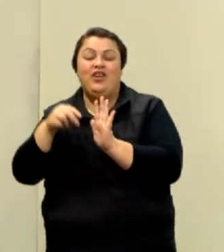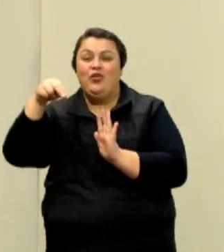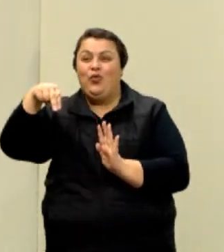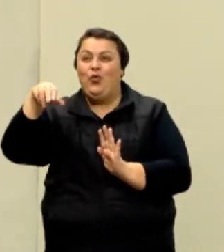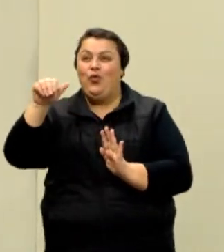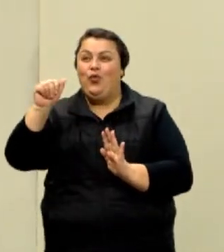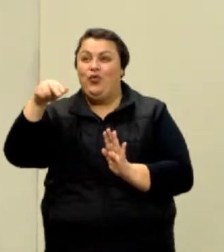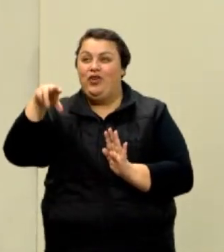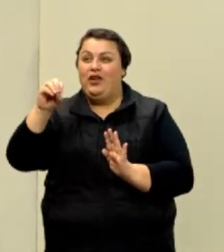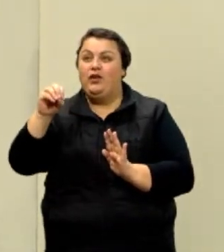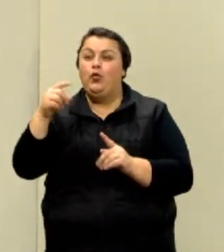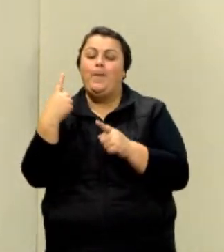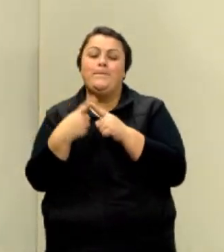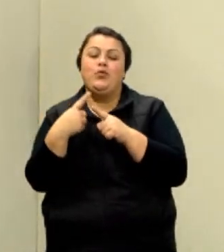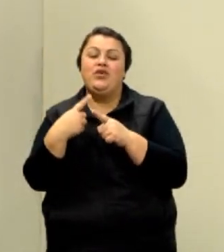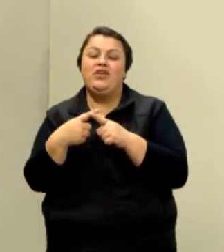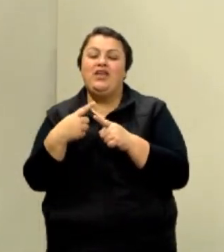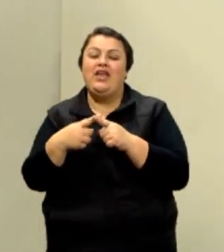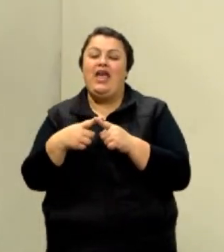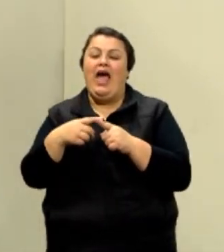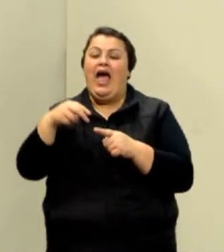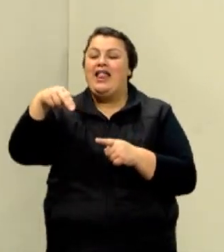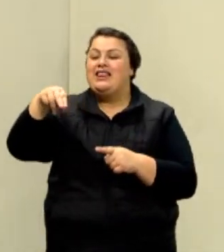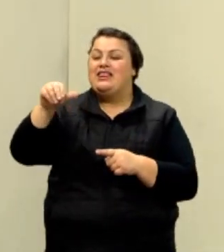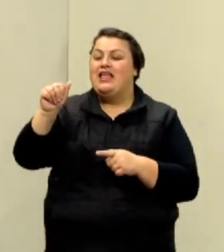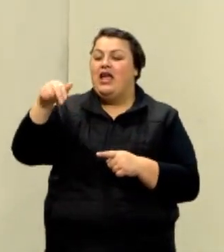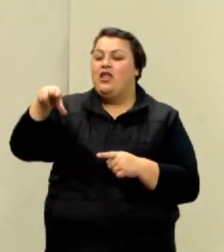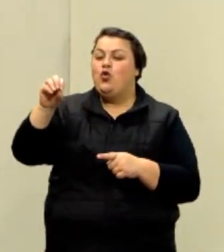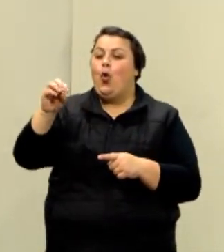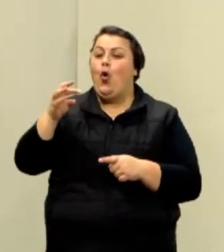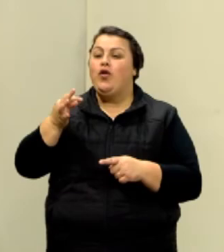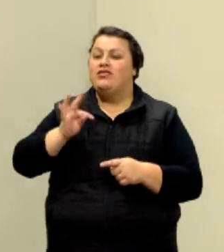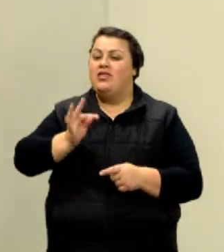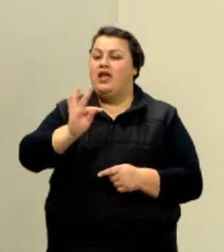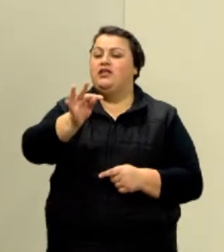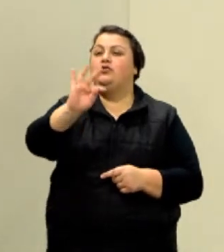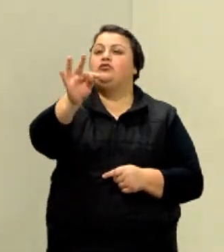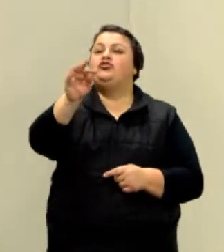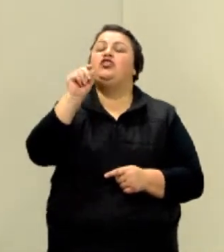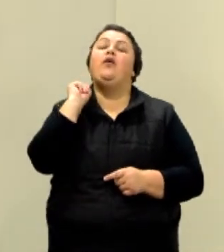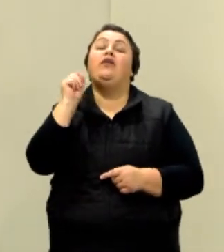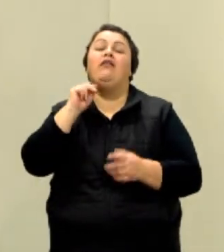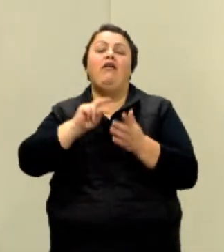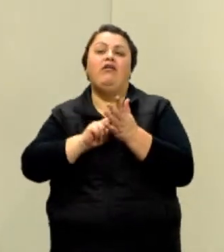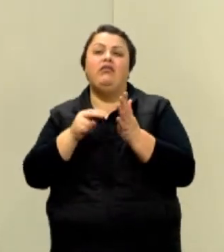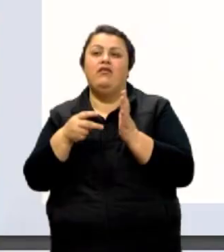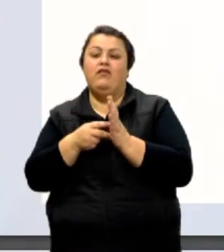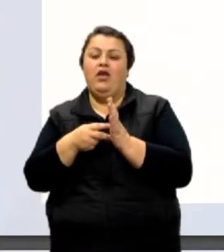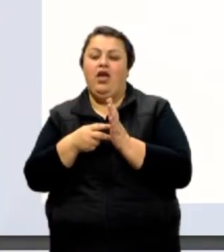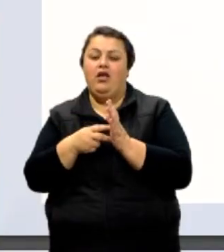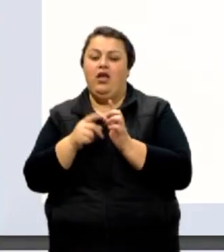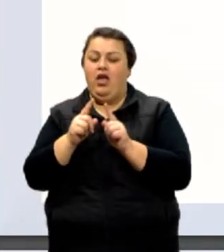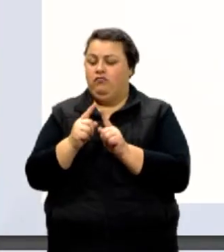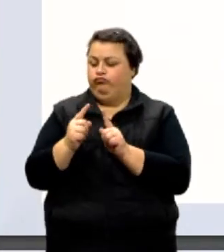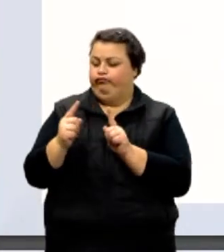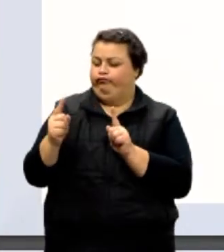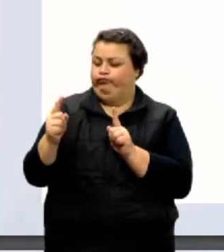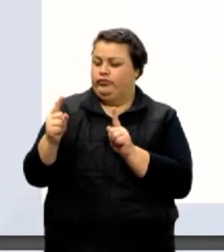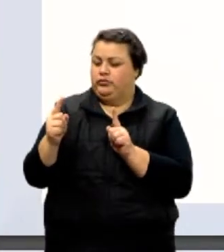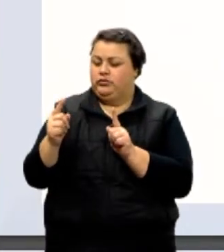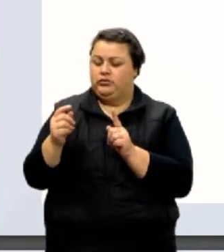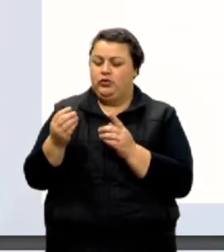nanotecnologia. O que que é a nanotecnologia? É a tecnologia de manipular distâncias nanométricas.